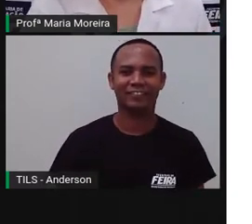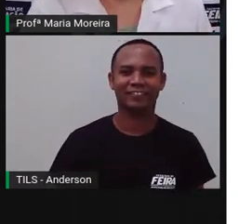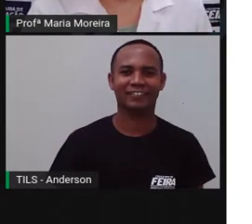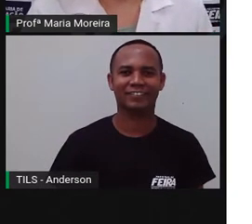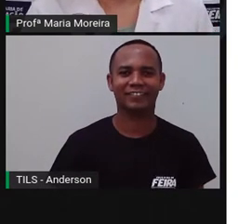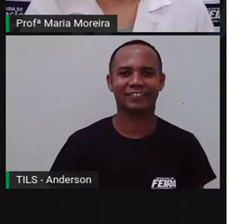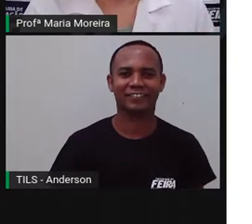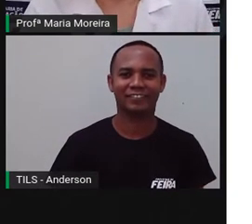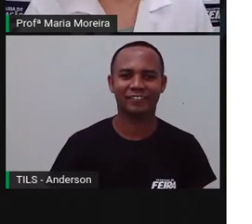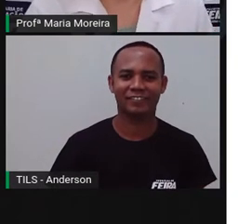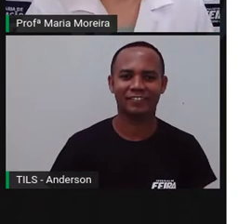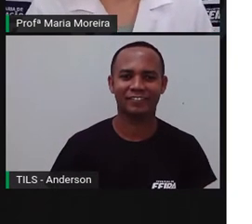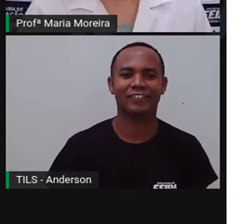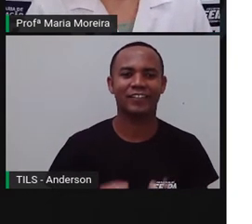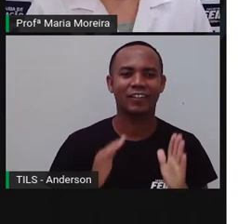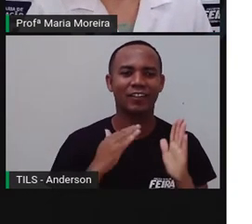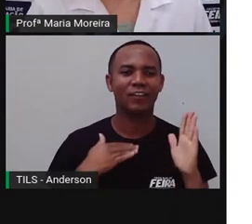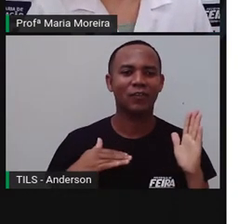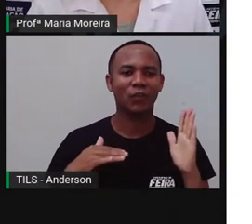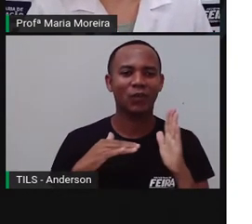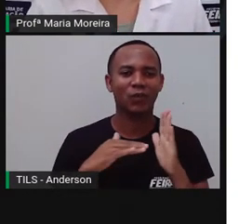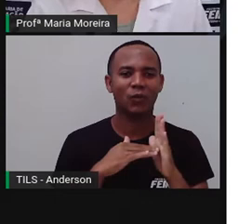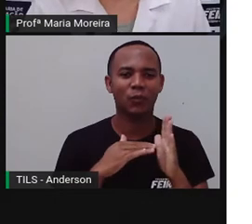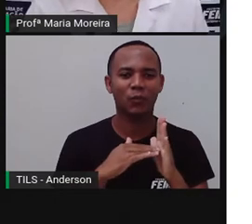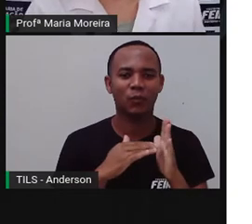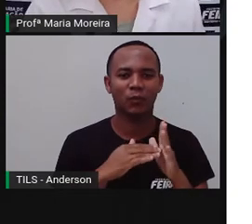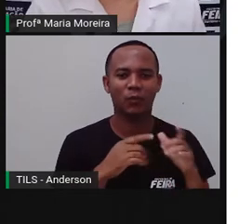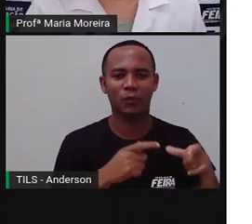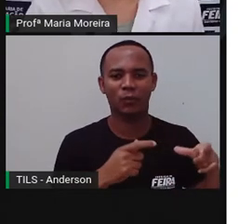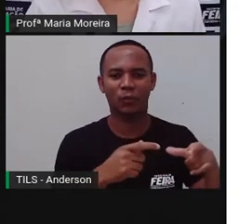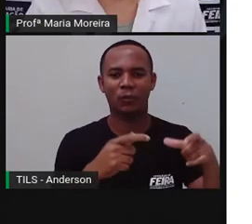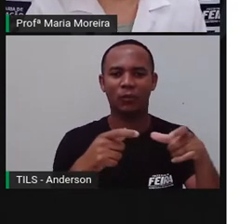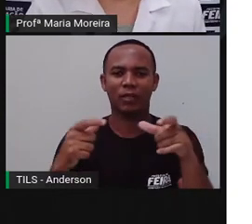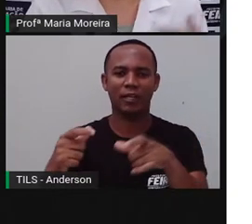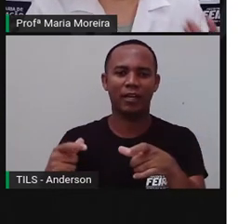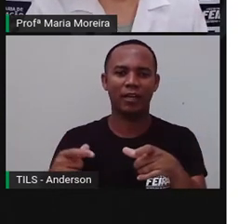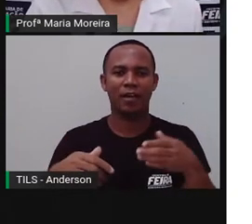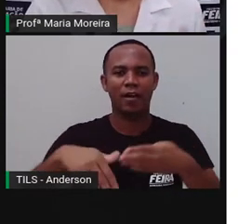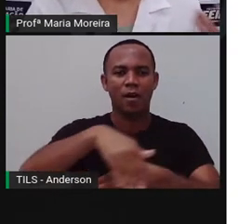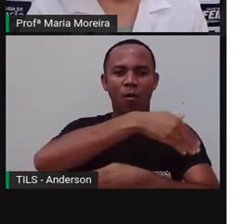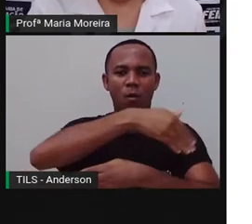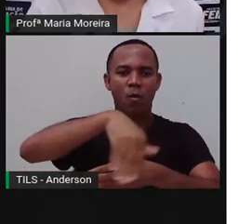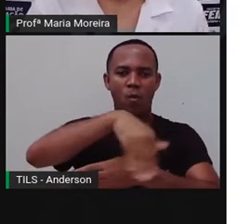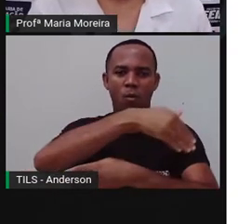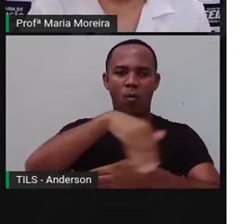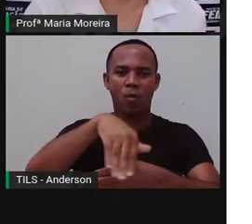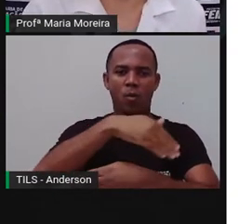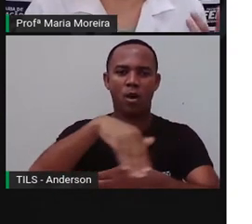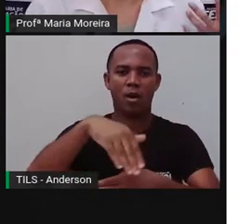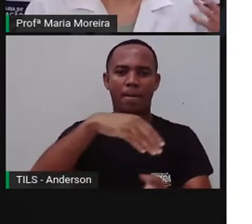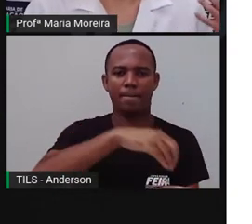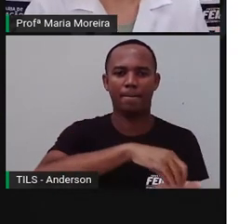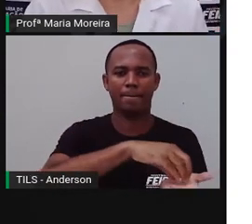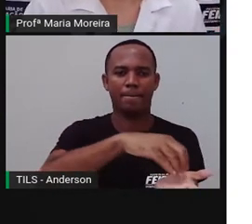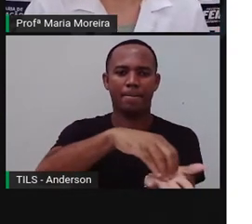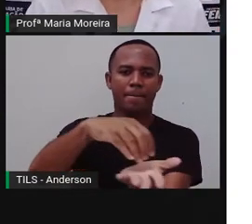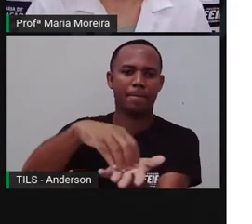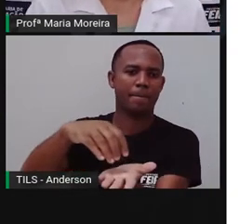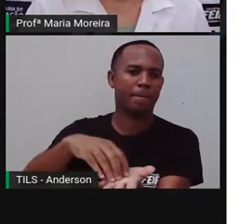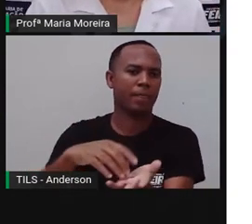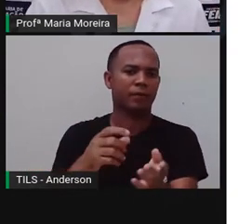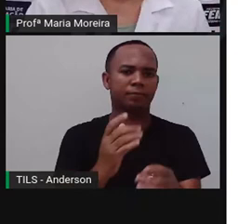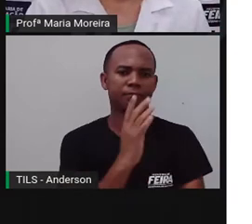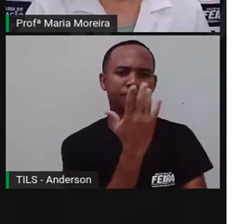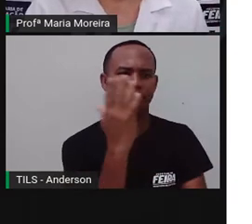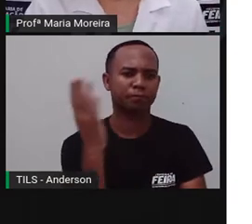Vamos lá. São todos, né, os ambientes abertos, como ruas, calçadas, praças, jardins, ou parques e